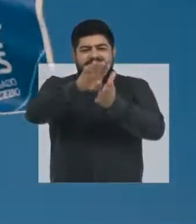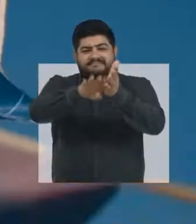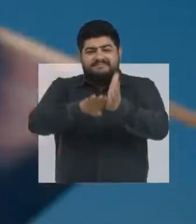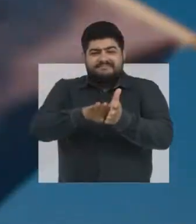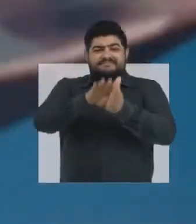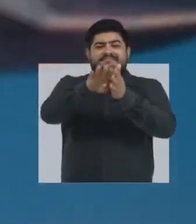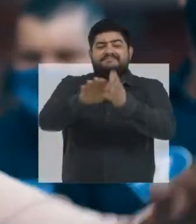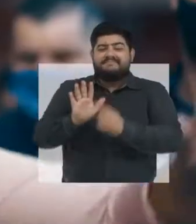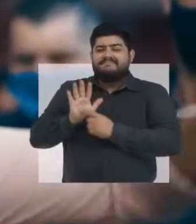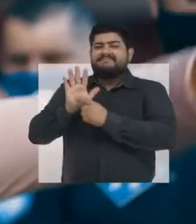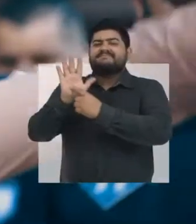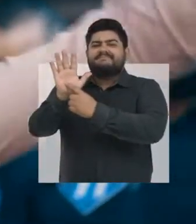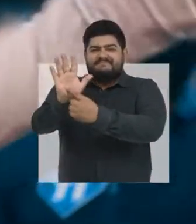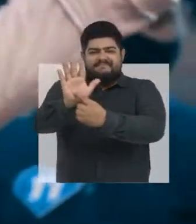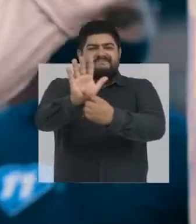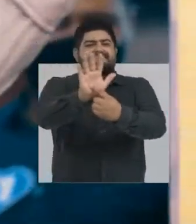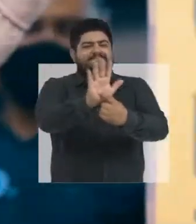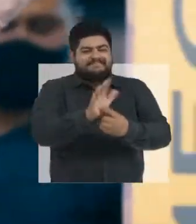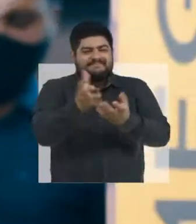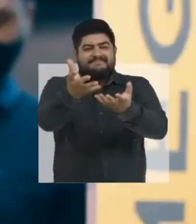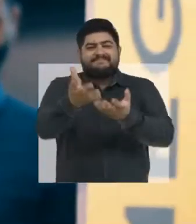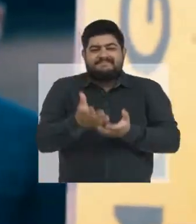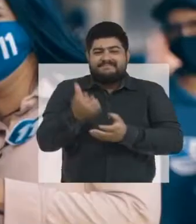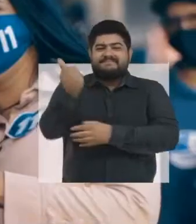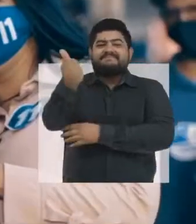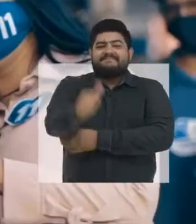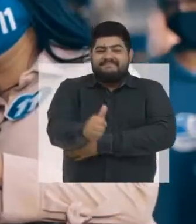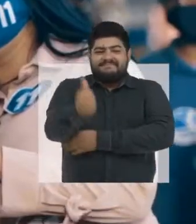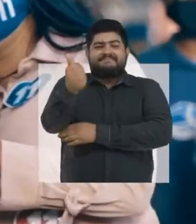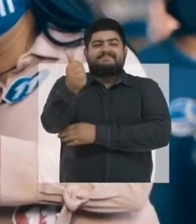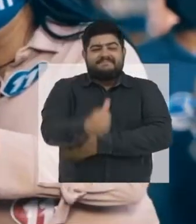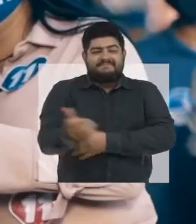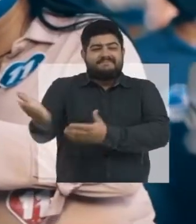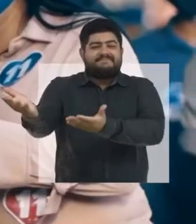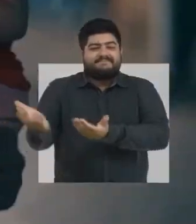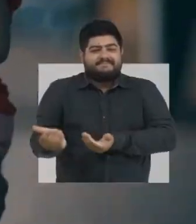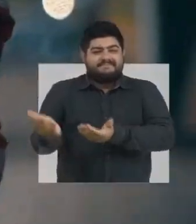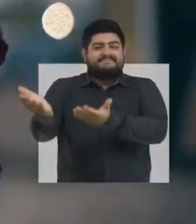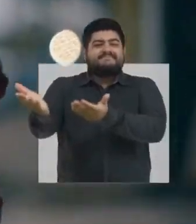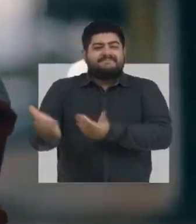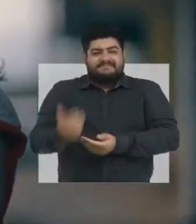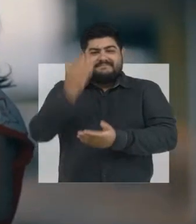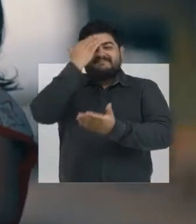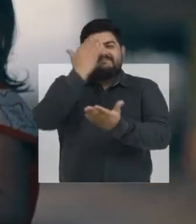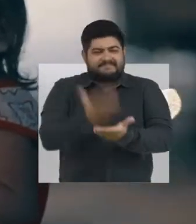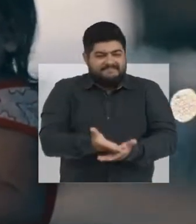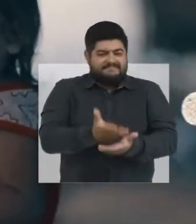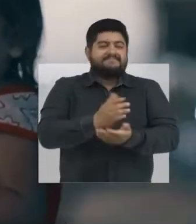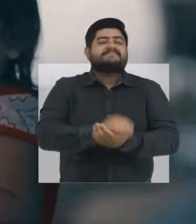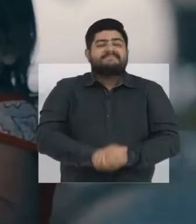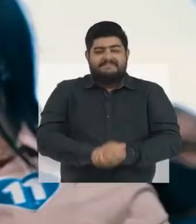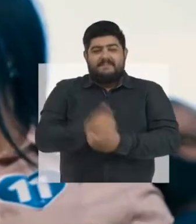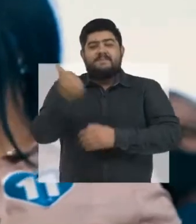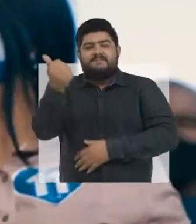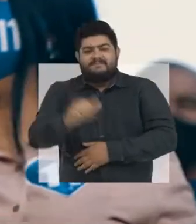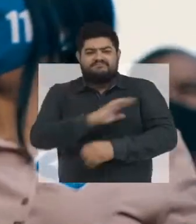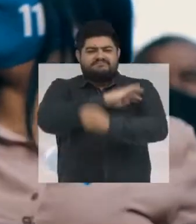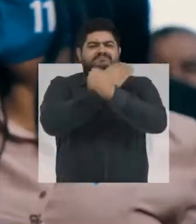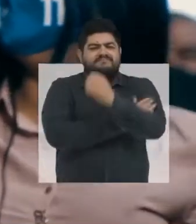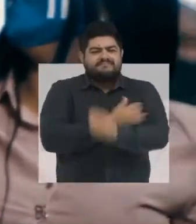madeira, ela traz. Eu quero onze, para o jovem acreditar.